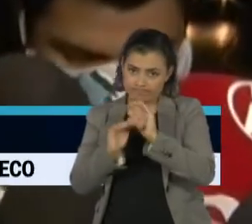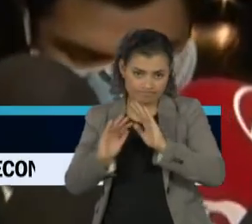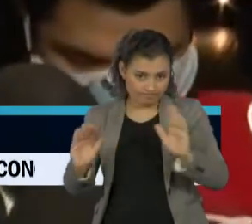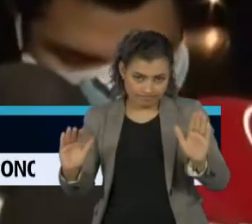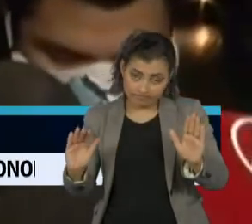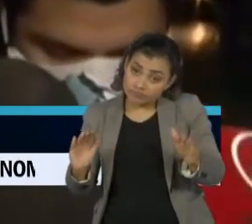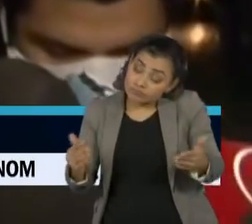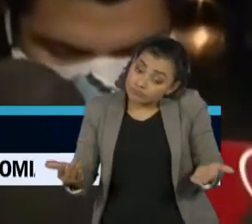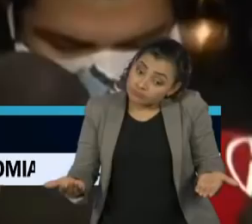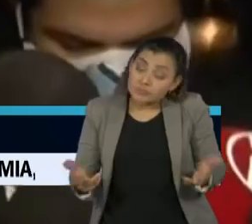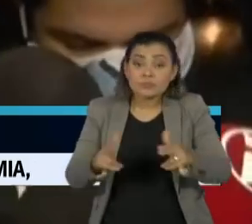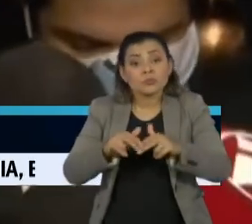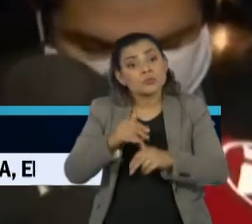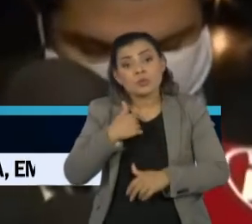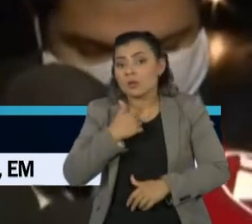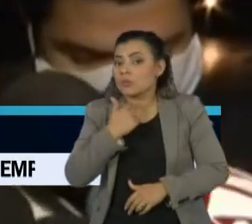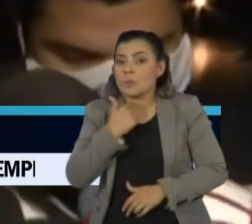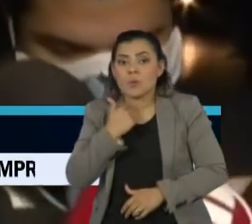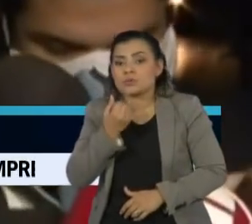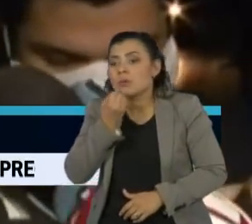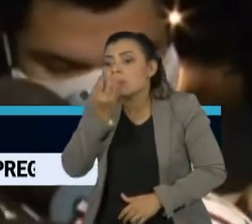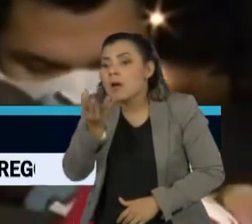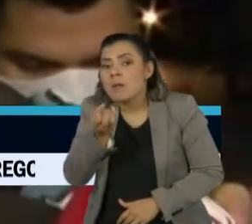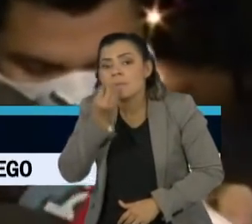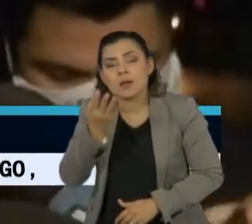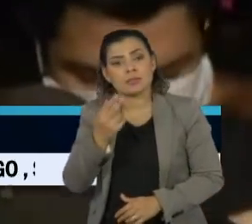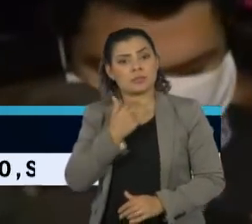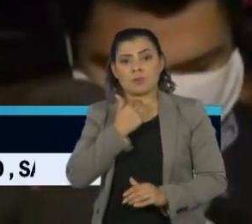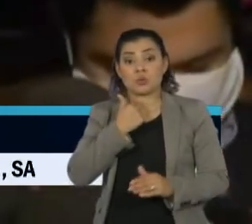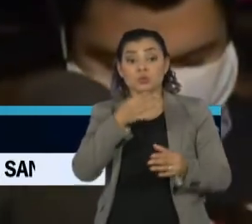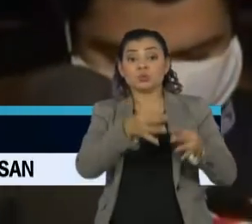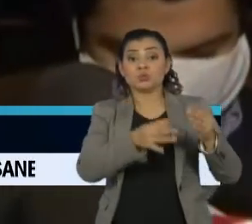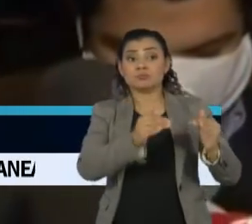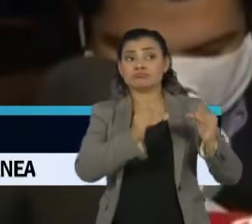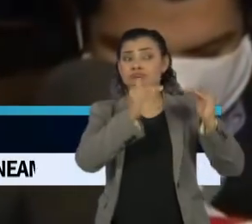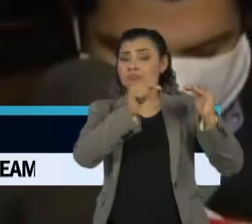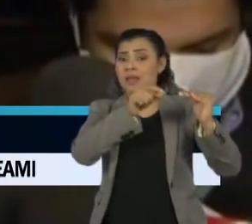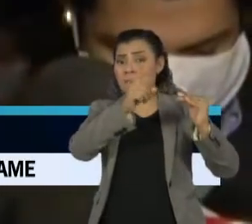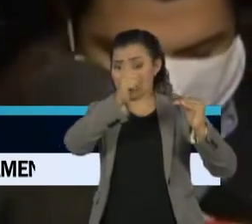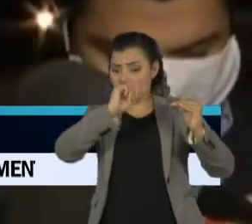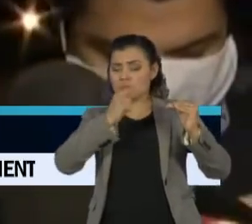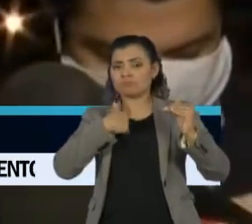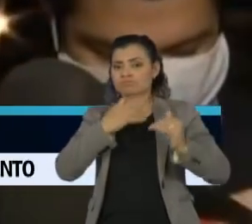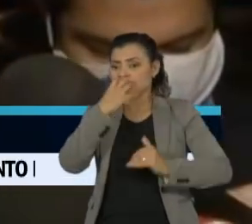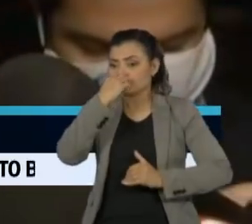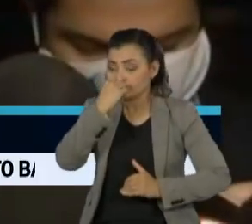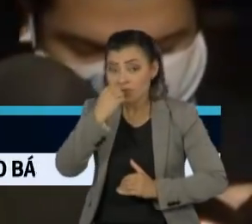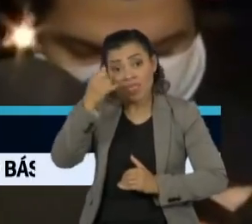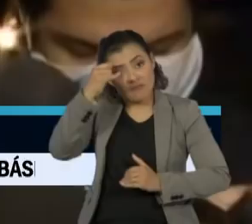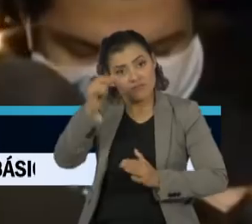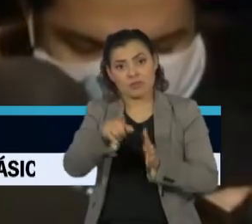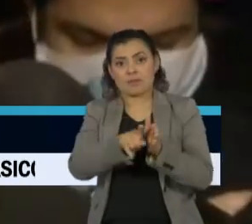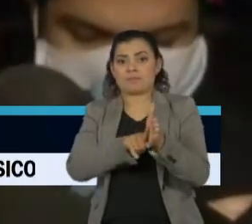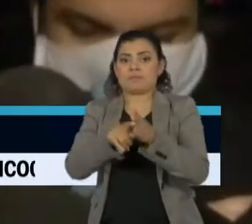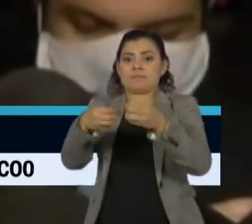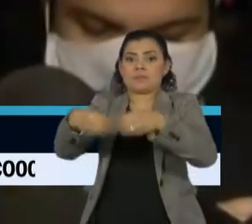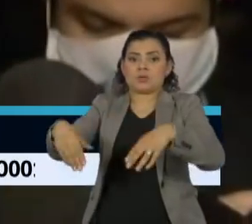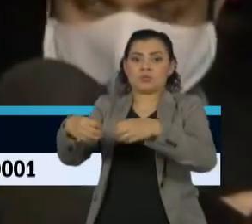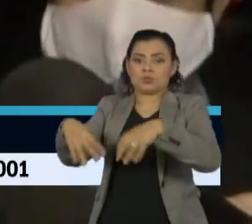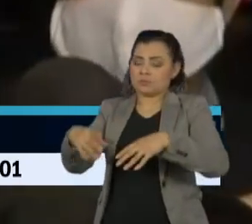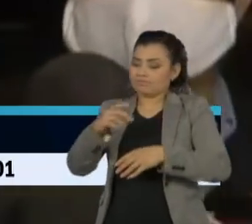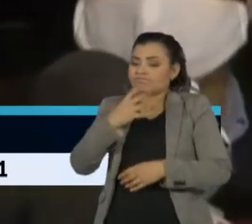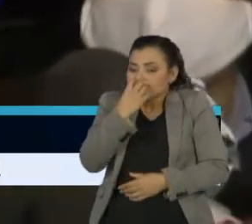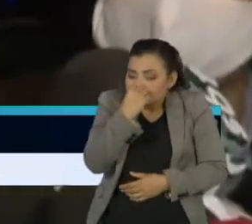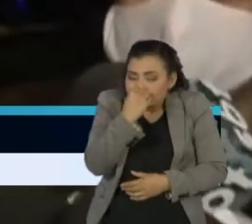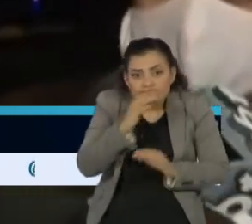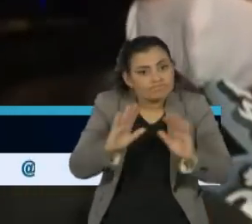Então, eu não posso, por determinação da autoridade policial e para não prejudicar as investigações, eu não